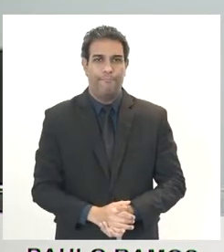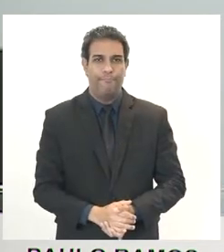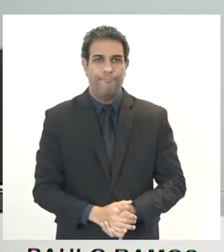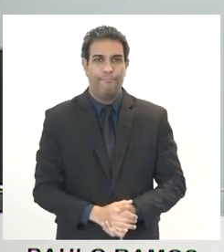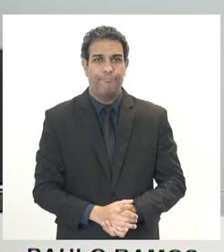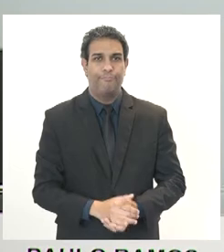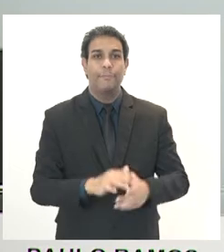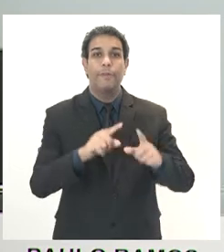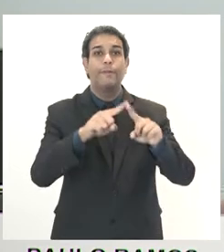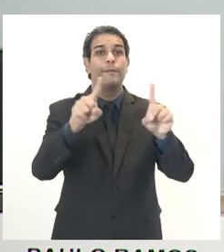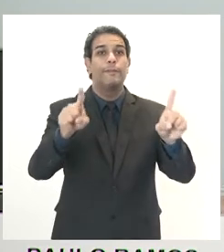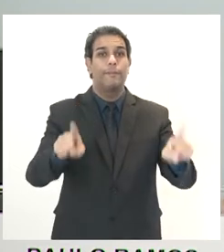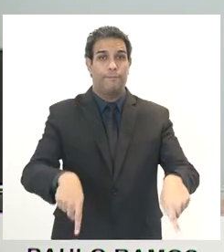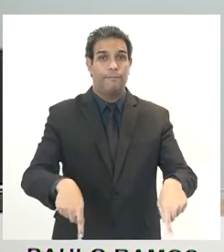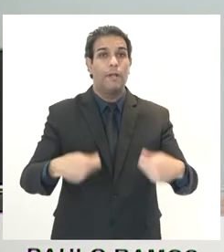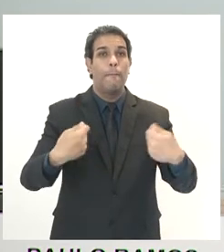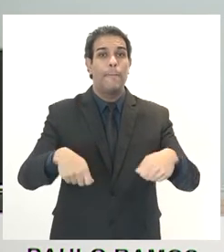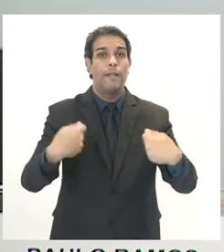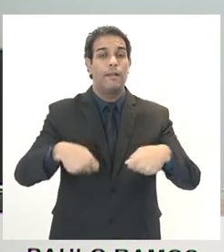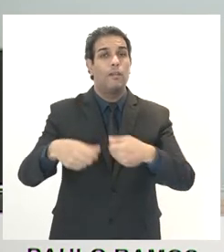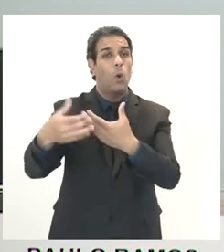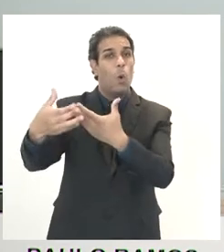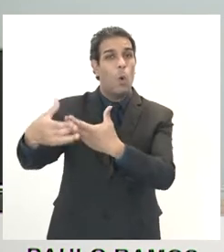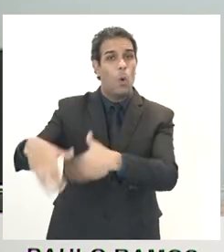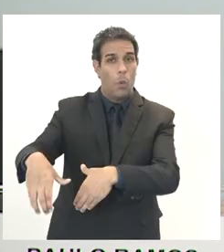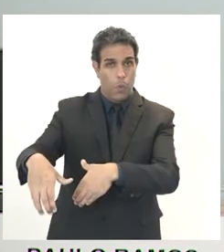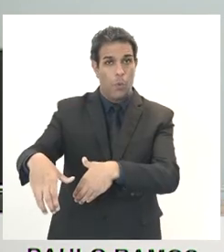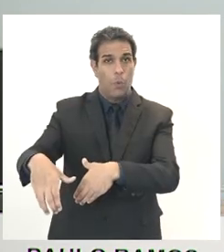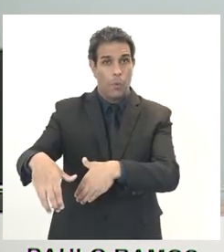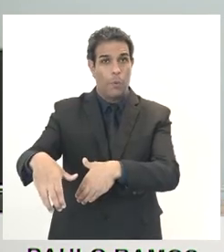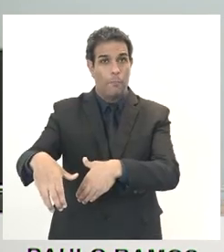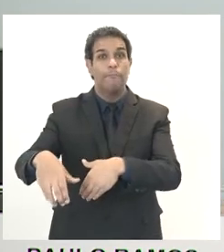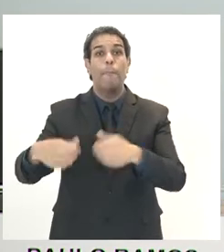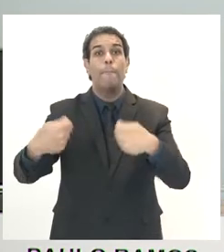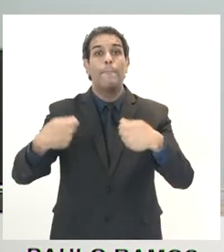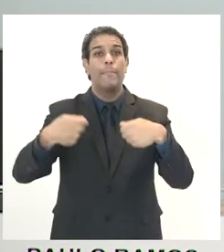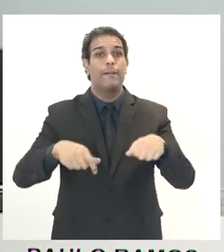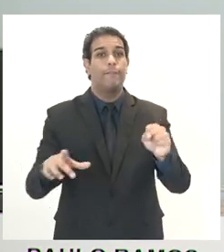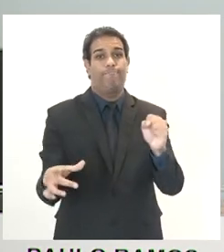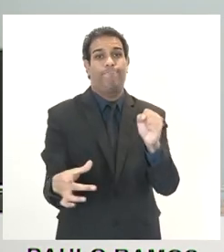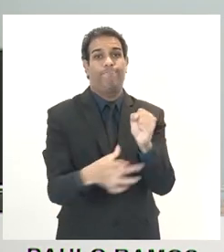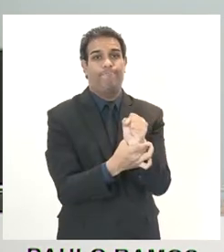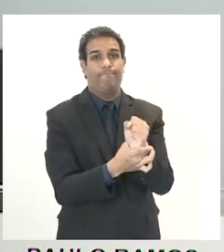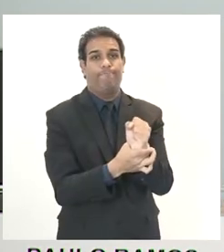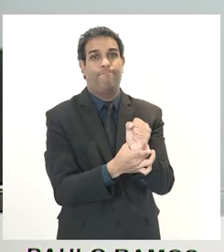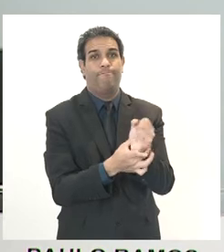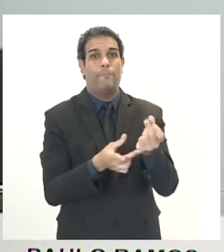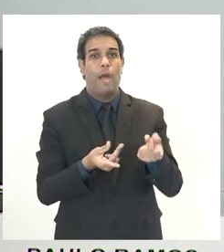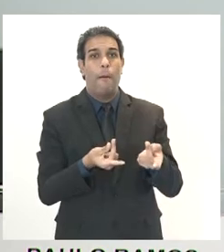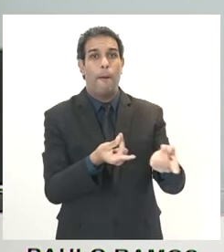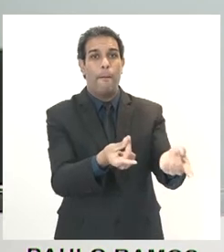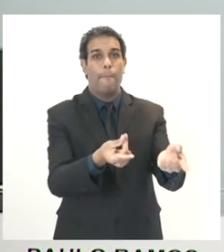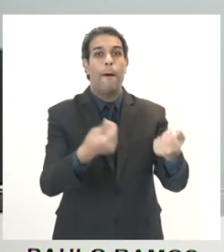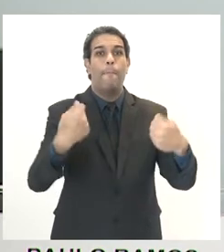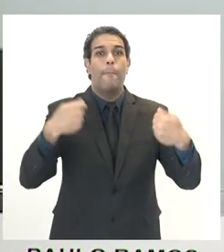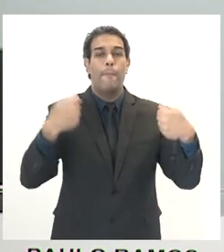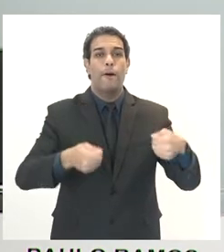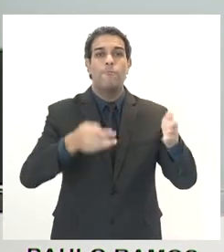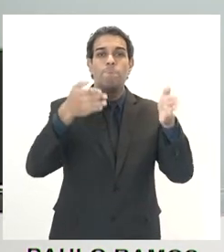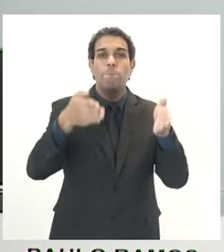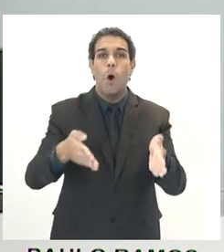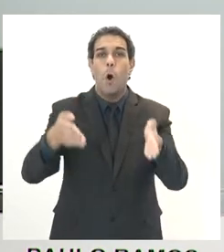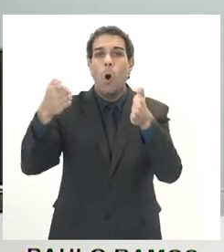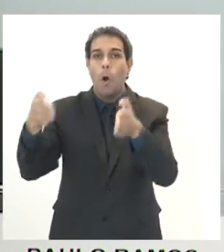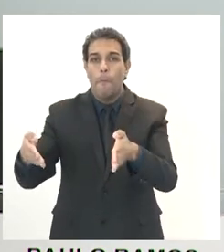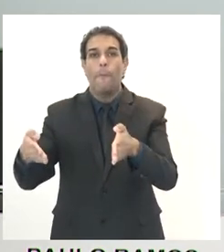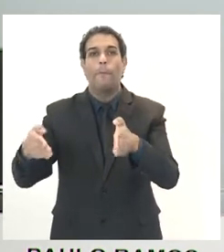servidor público tem que ser concursado, tem que ser estatutário, tem que ter plano de cargos, carreira e salários,